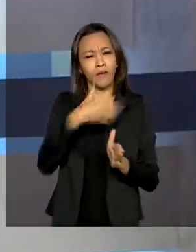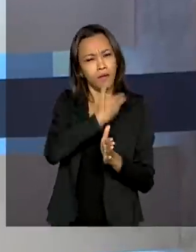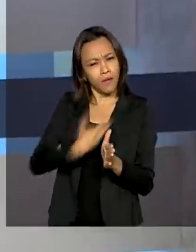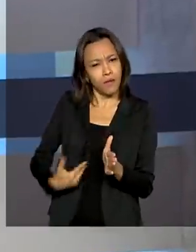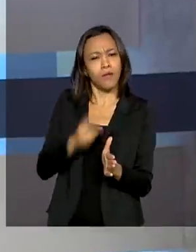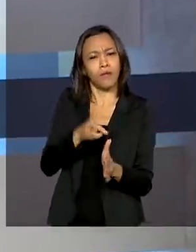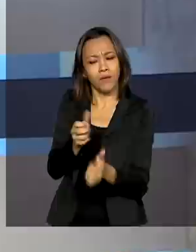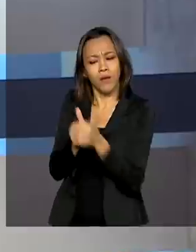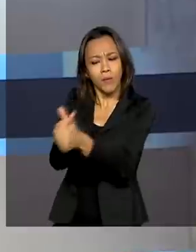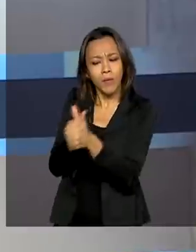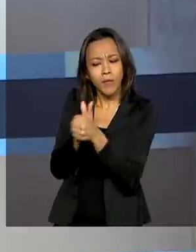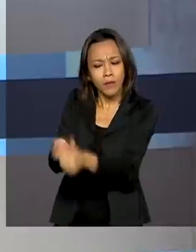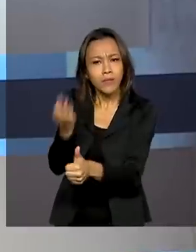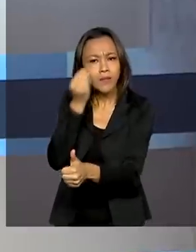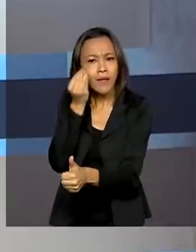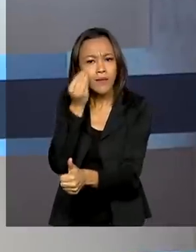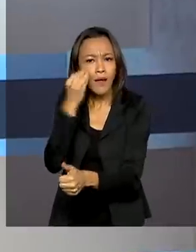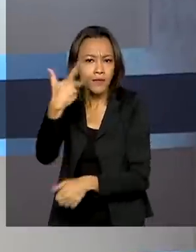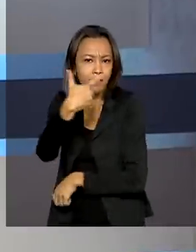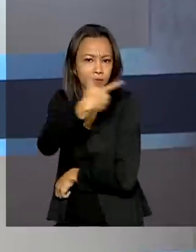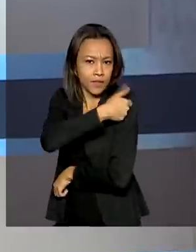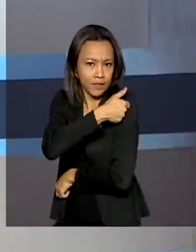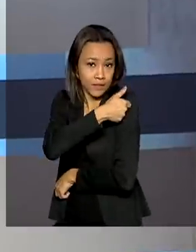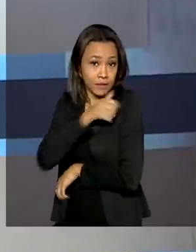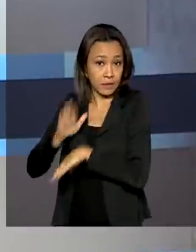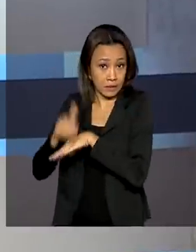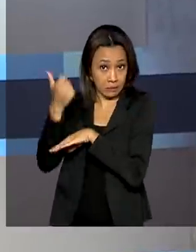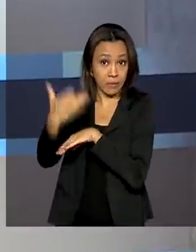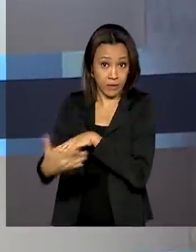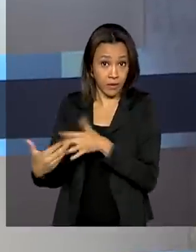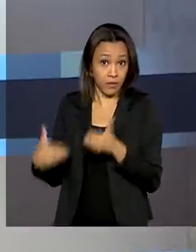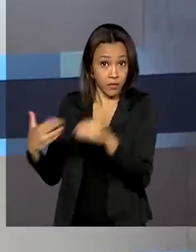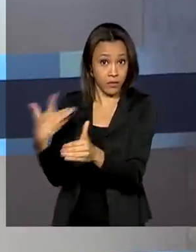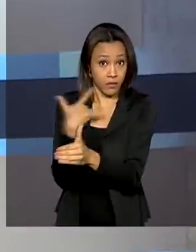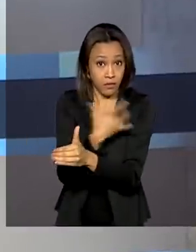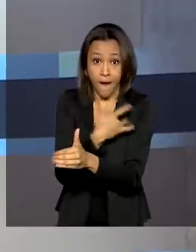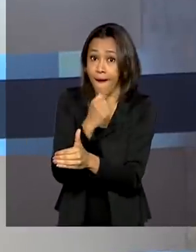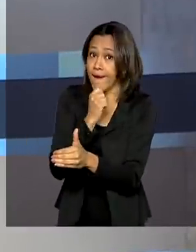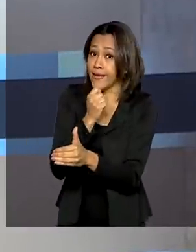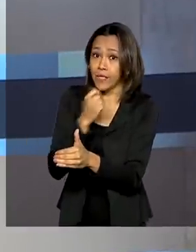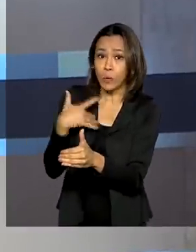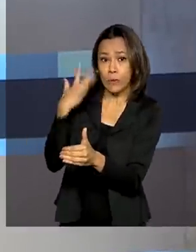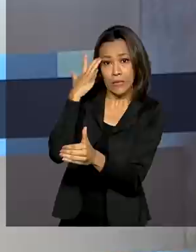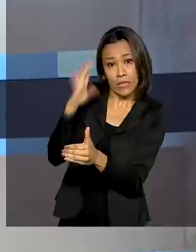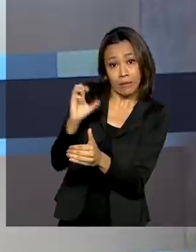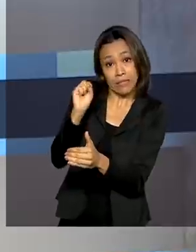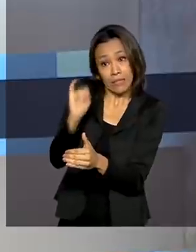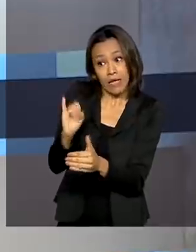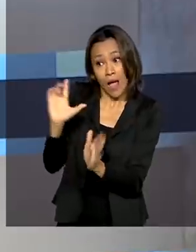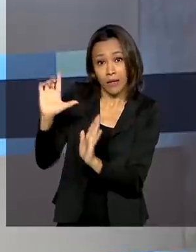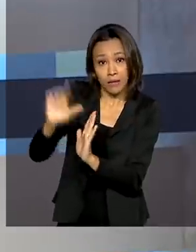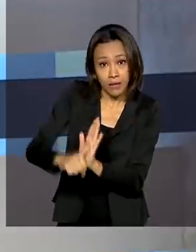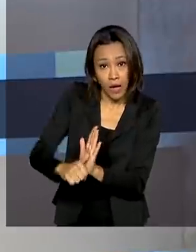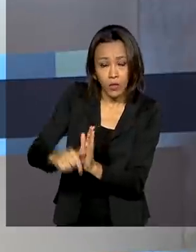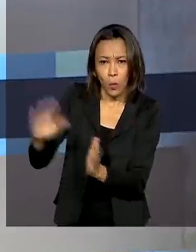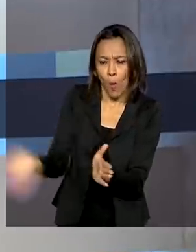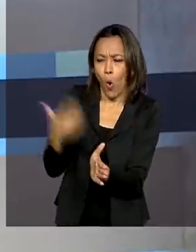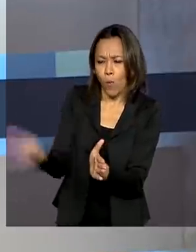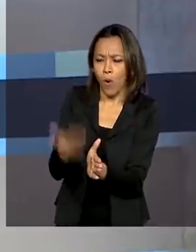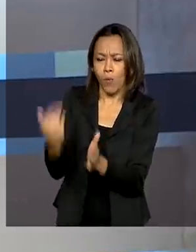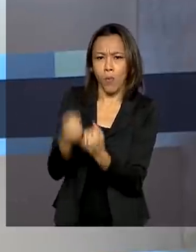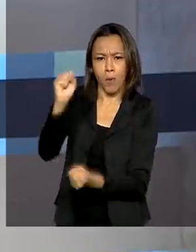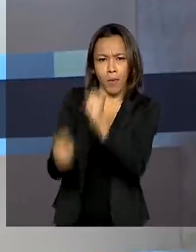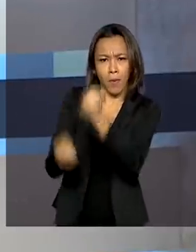testes com vacinas. Segundo o Ministério da Saúde, ainda não é possível prever se haverá atraso na produção da